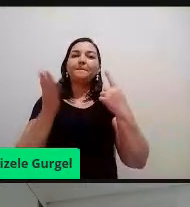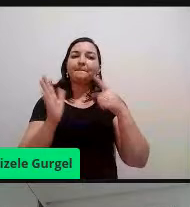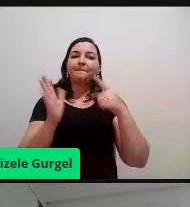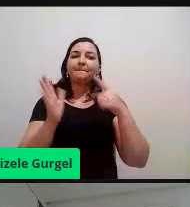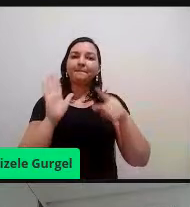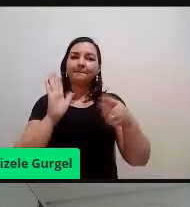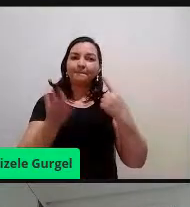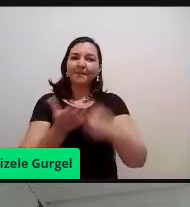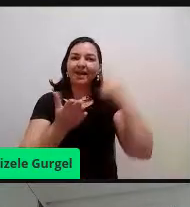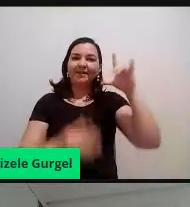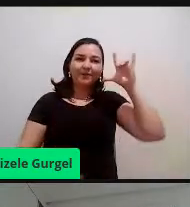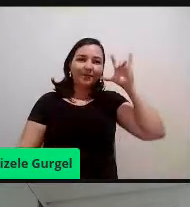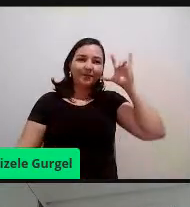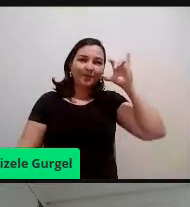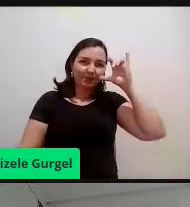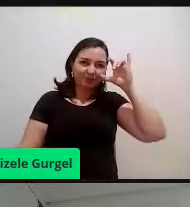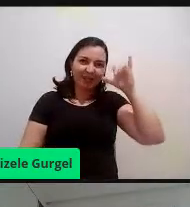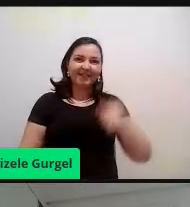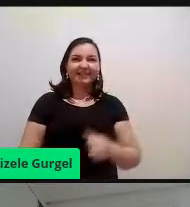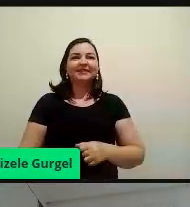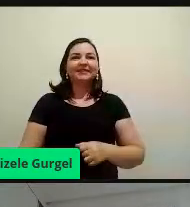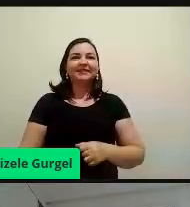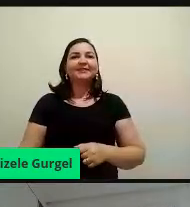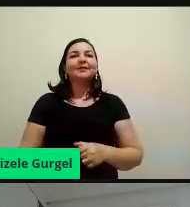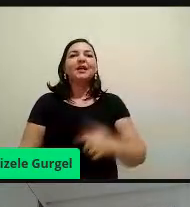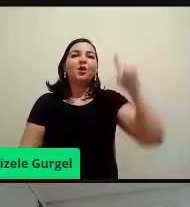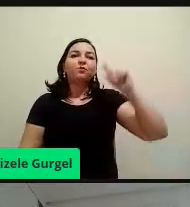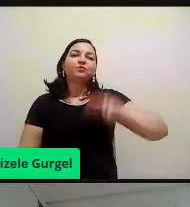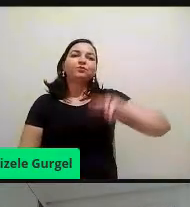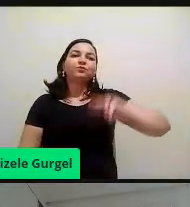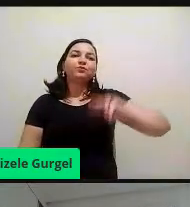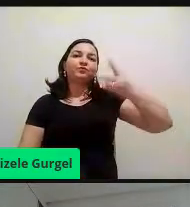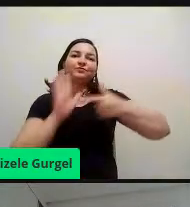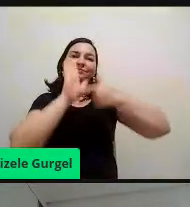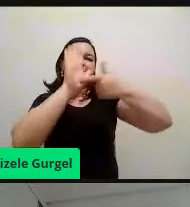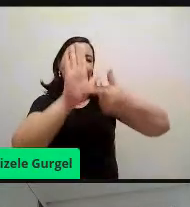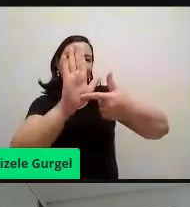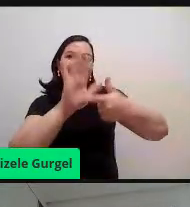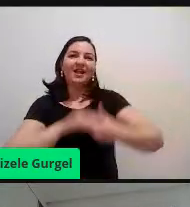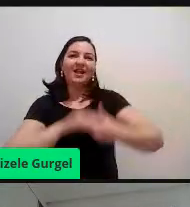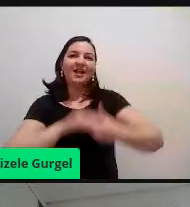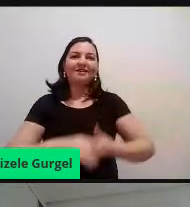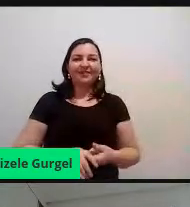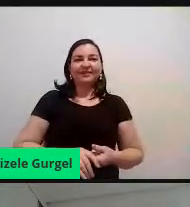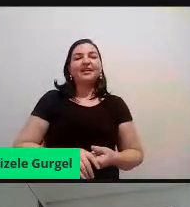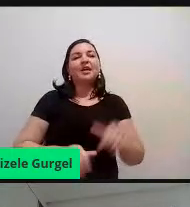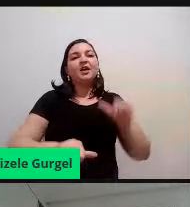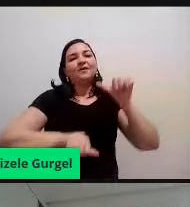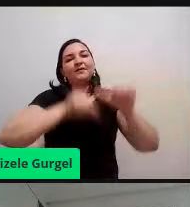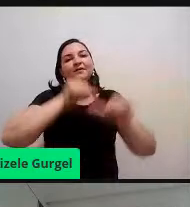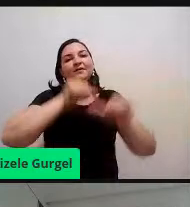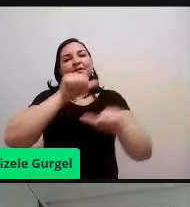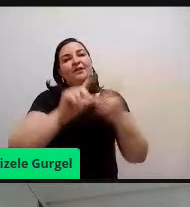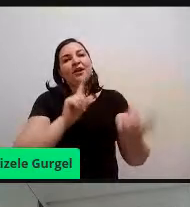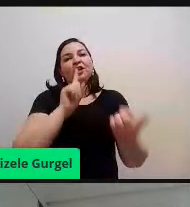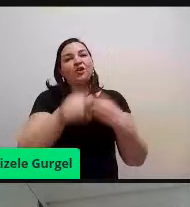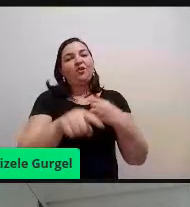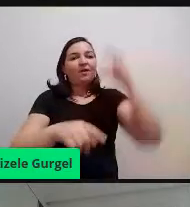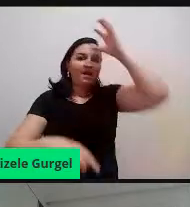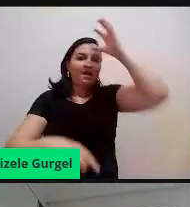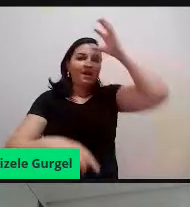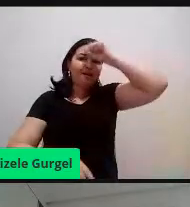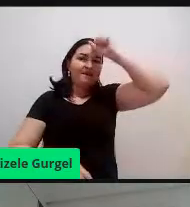o arroba Reduza Plástico, que a gente repostava, né, então, na verdade, é uma troca, é um grande aprendizado,